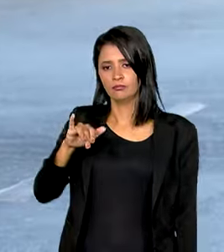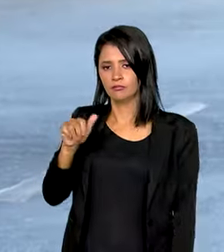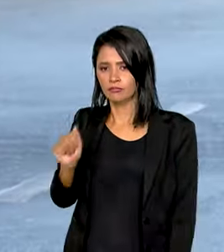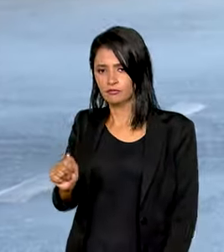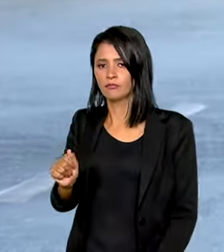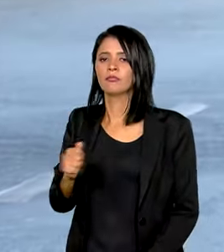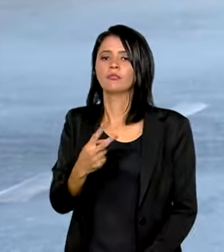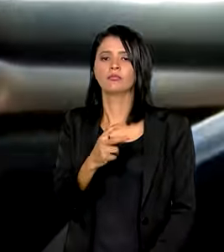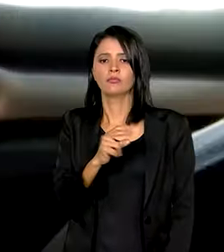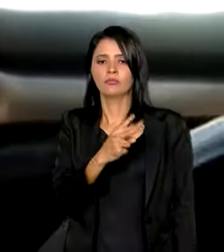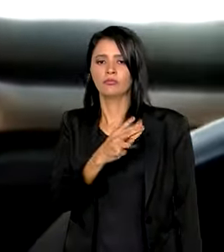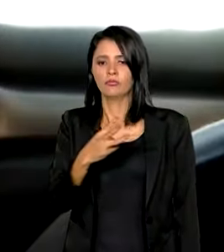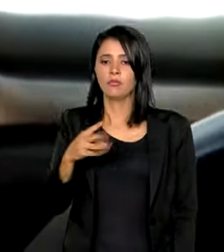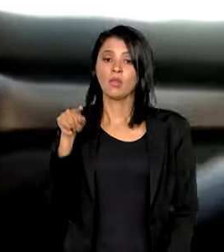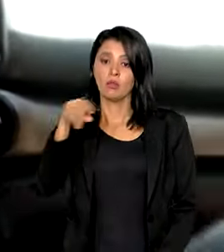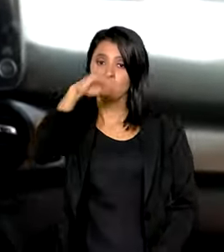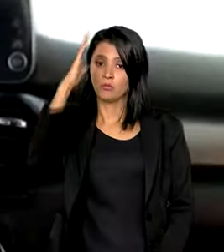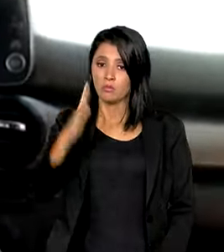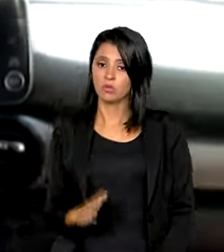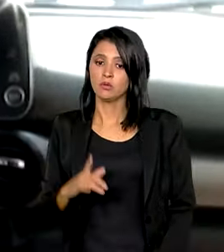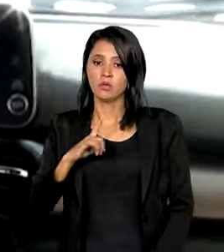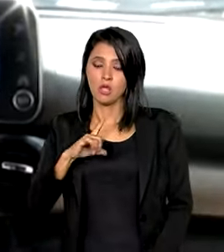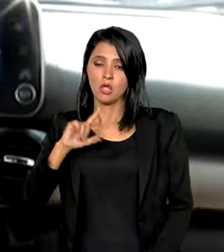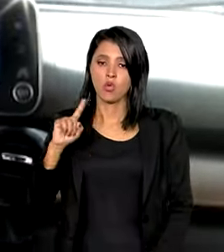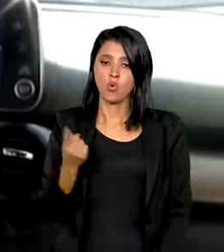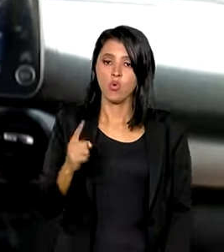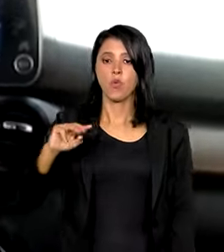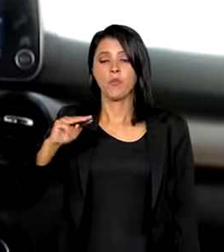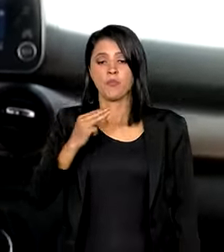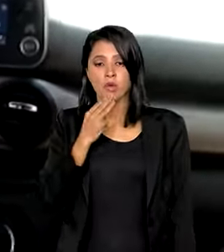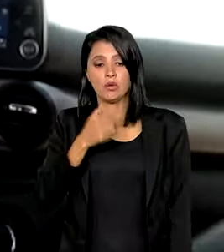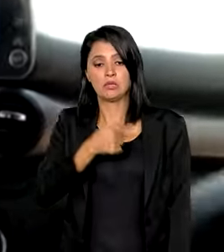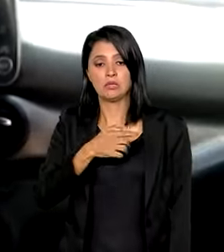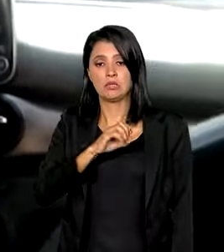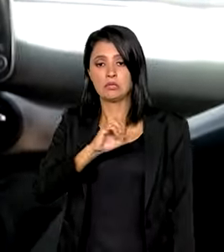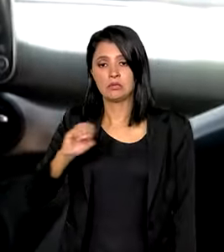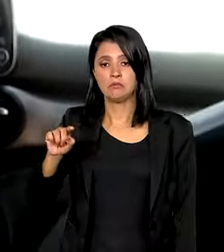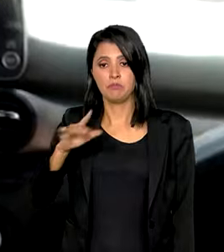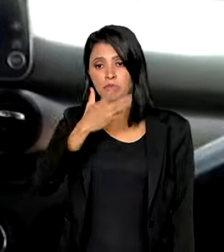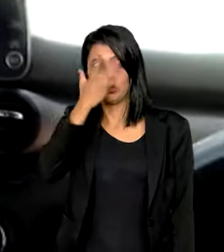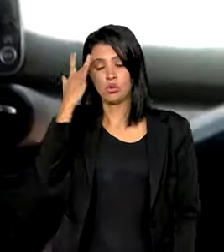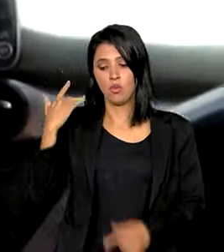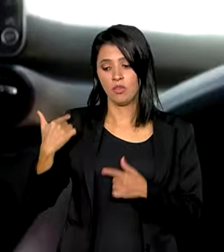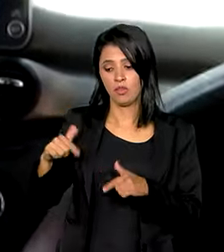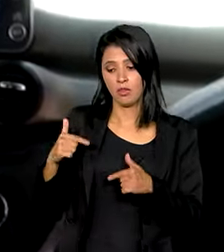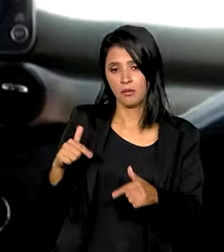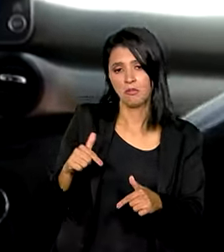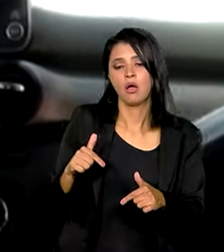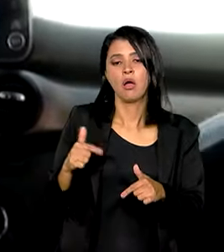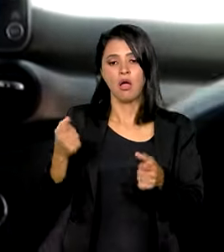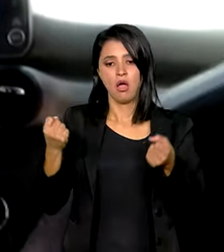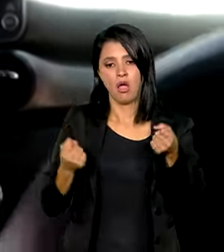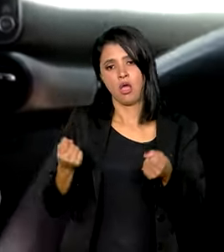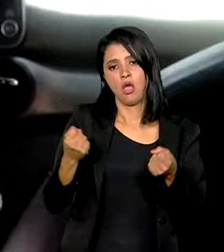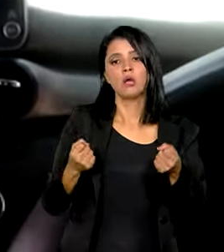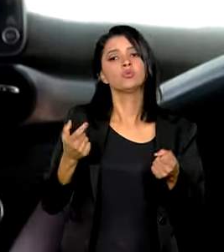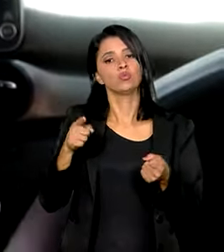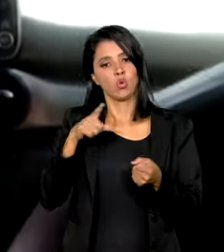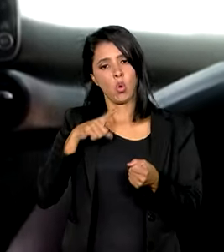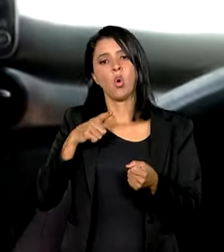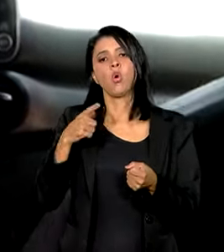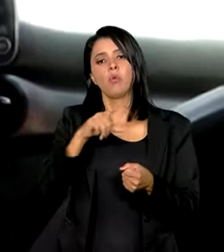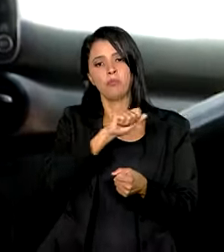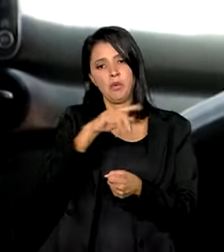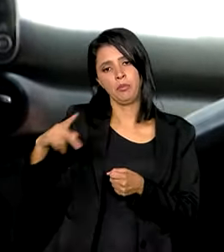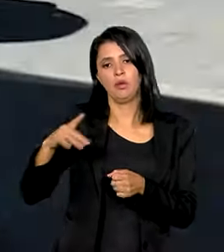o Brasil tem aproximadamente 1 milhão e 700 mil pessoas que trabalham com transporte de passageiros e